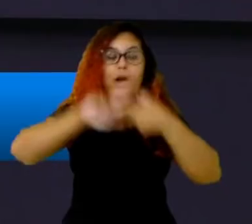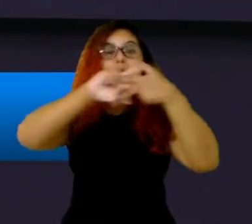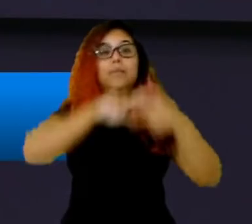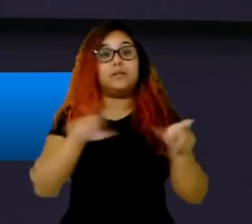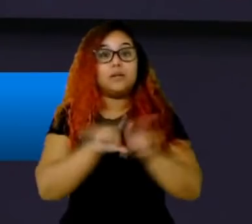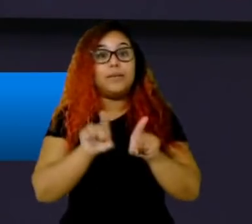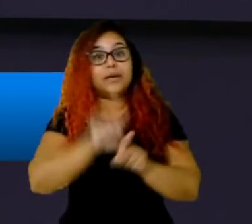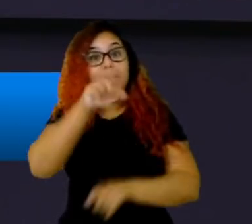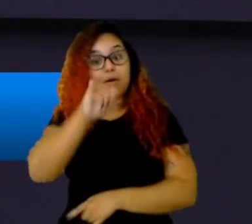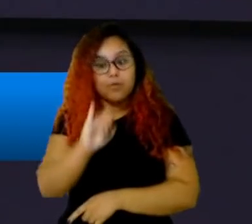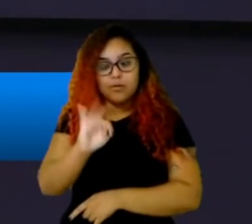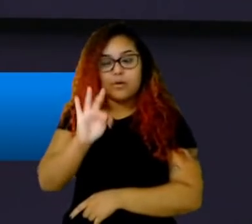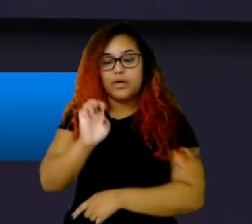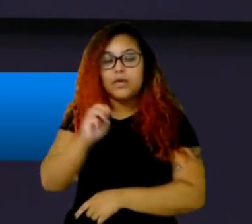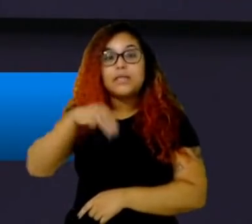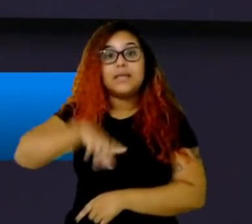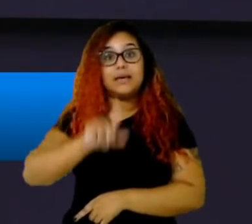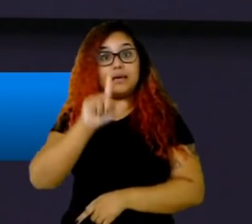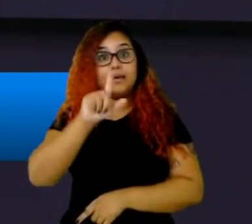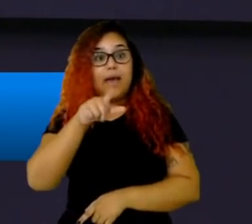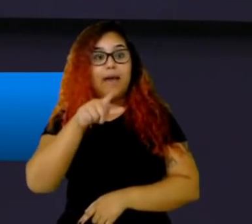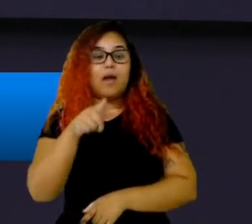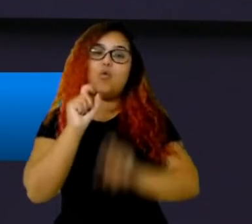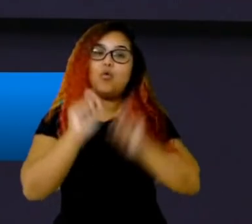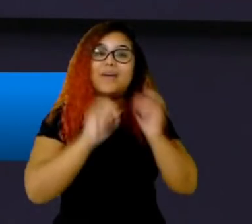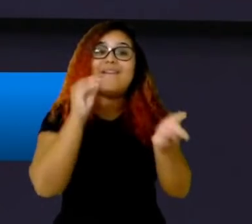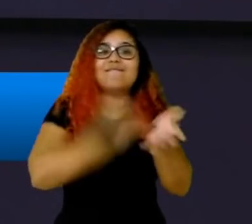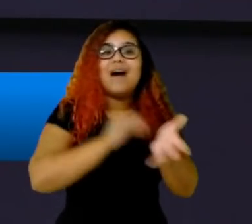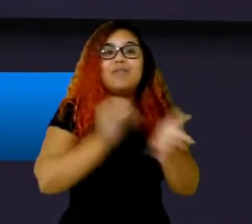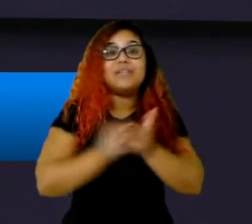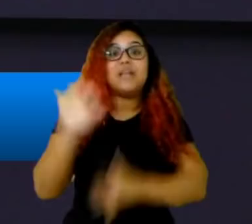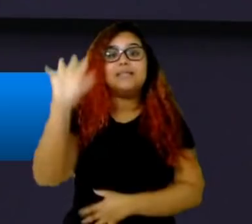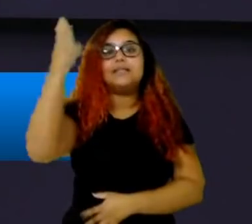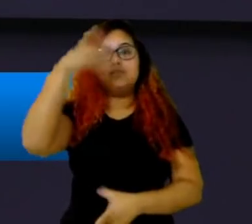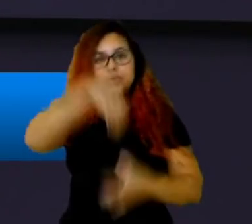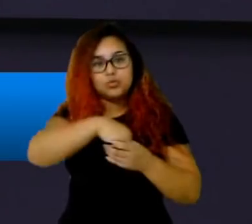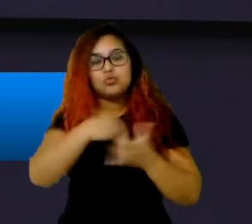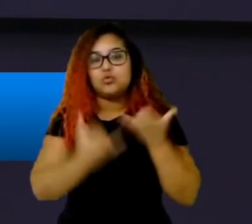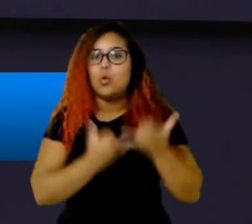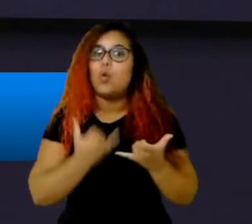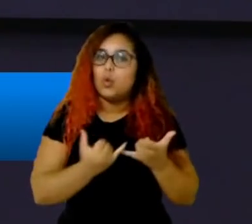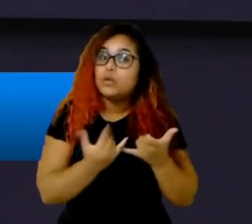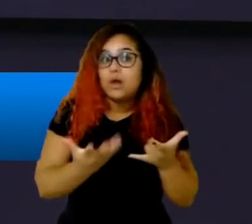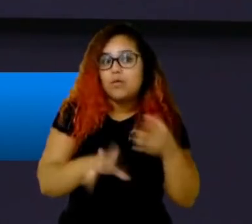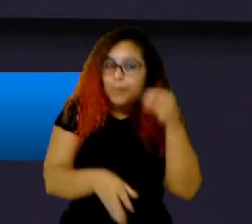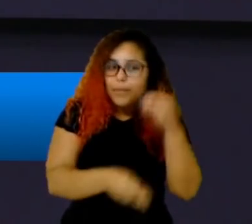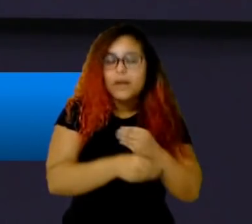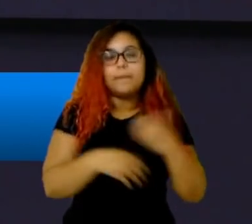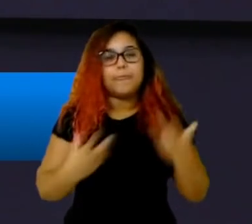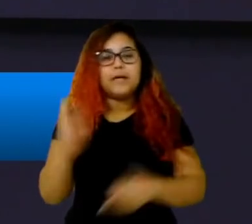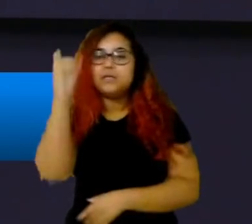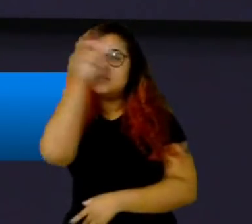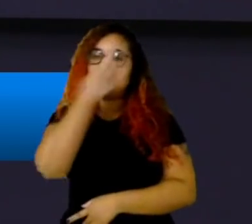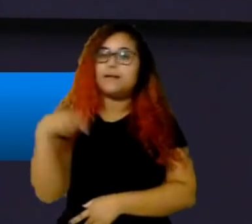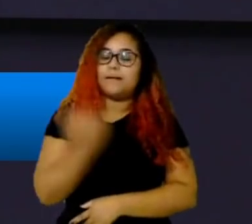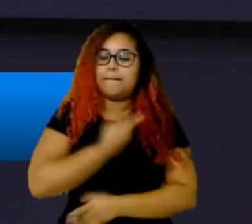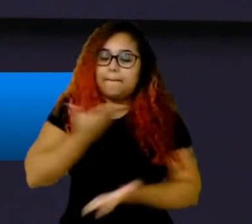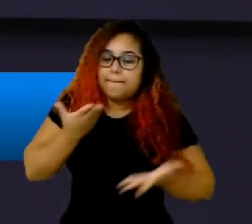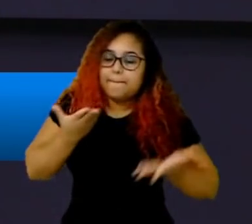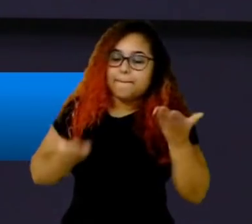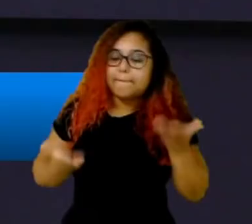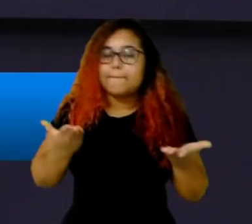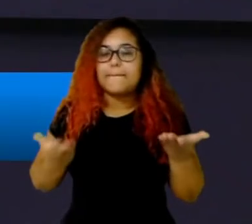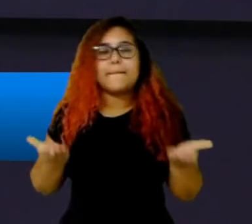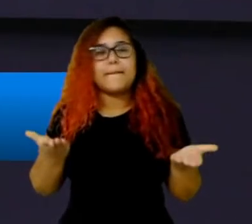dessa falta de ação, vamos dizer assim, no começo do jogo, né? E é difícil a gente ter um equilíbrio perfeito entre conseguir farmar bem,